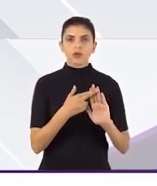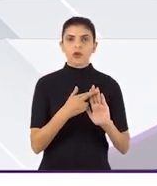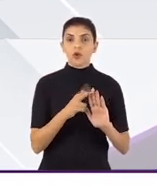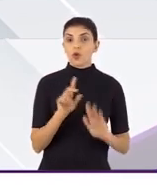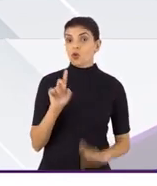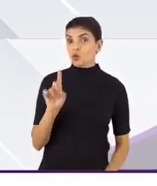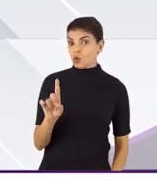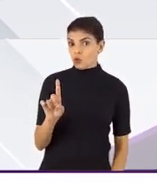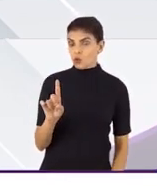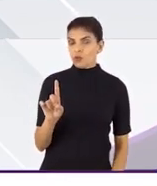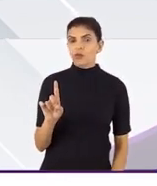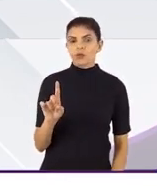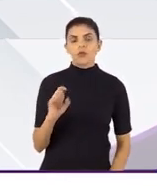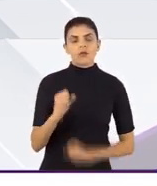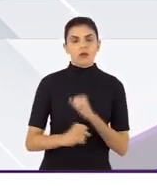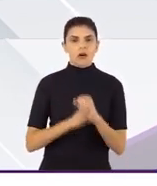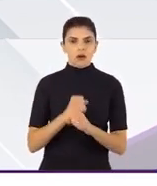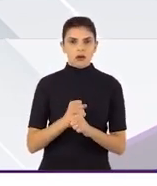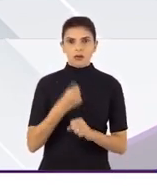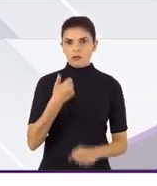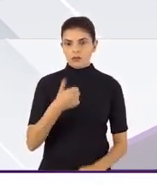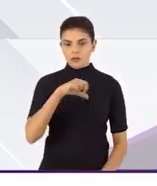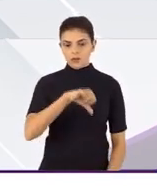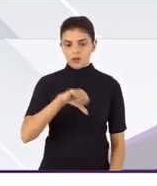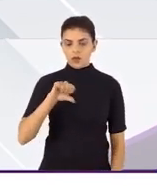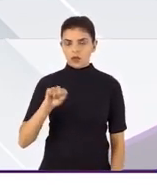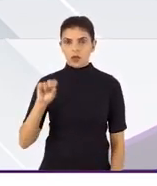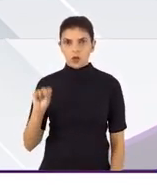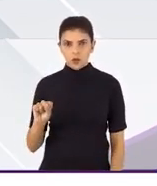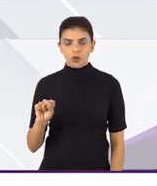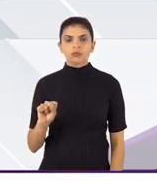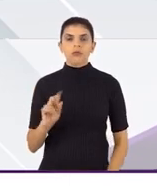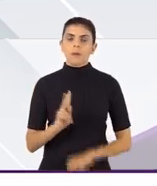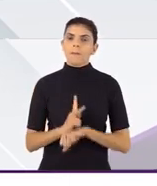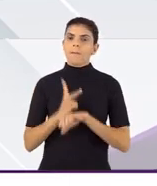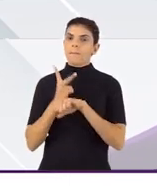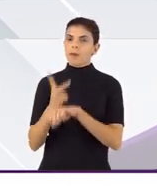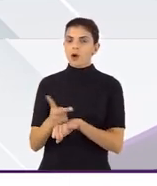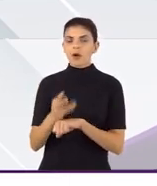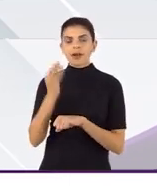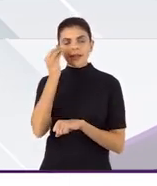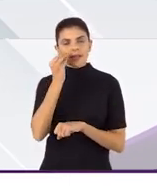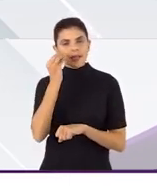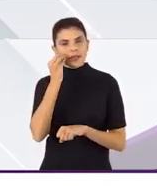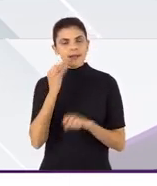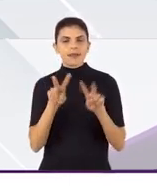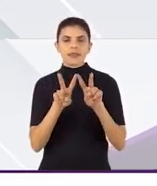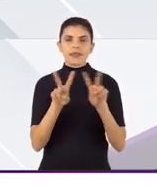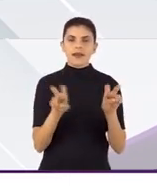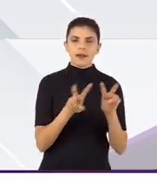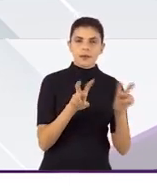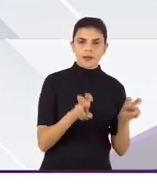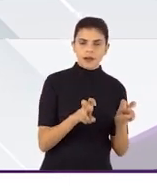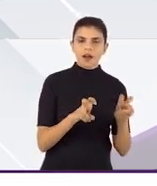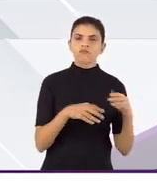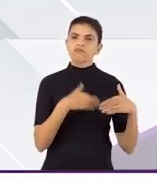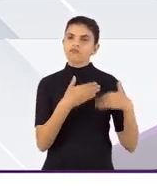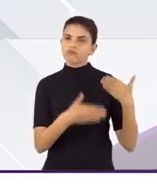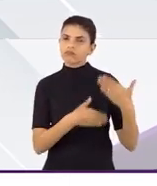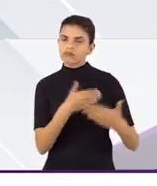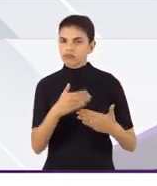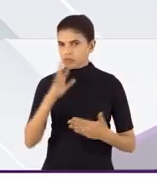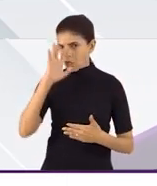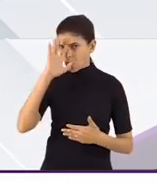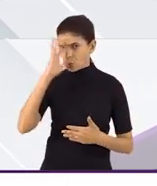resolução 1 do Conselho Nacional de Saúde de 88, que procurou, então, dessa temática,